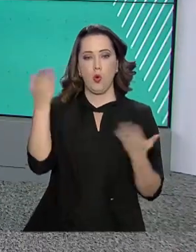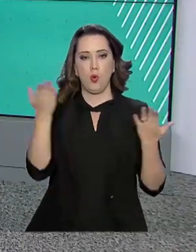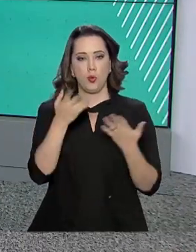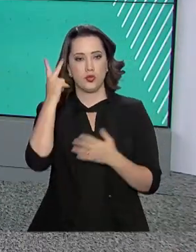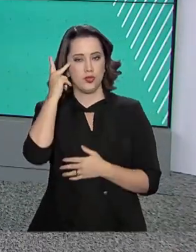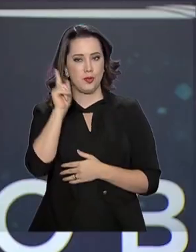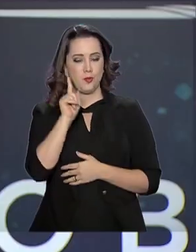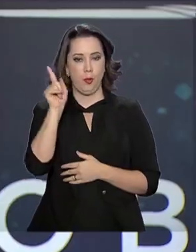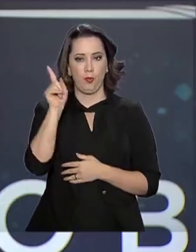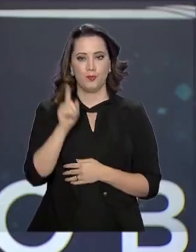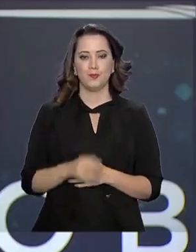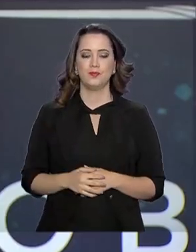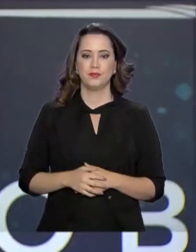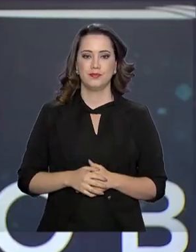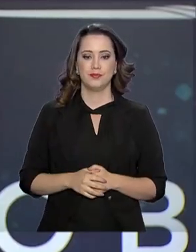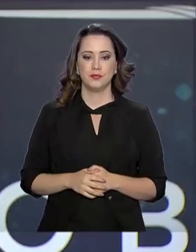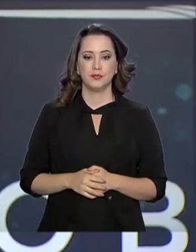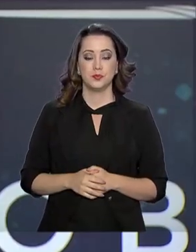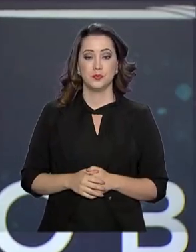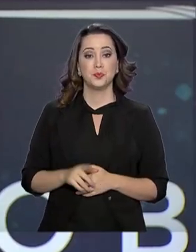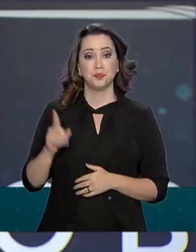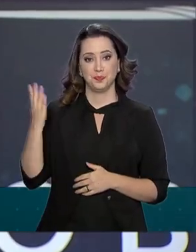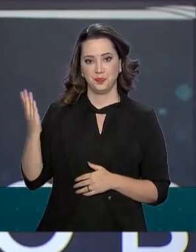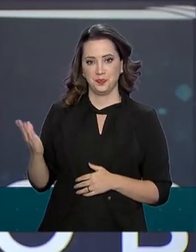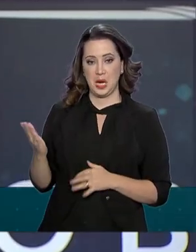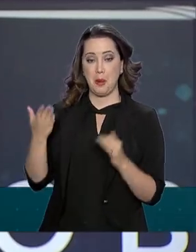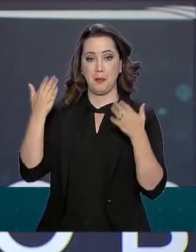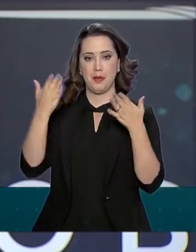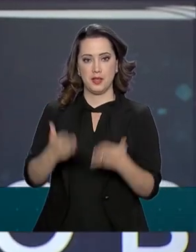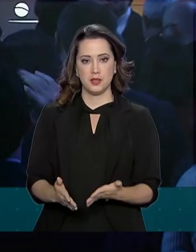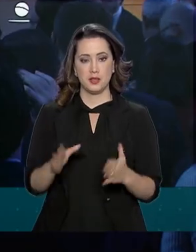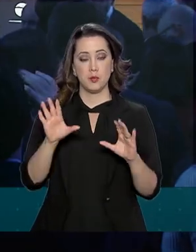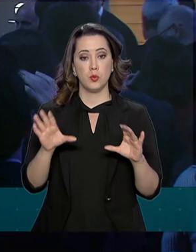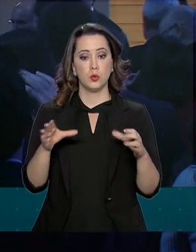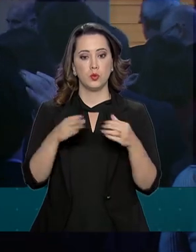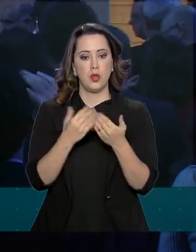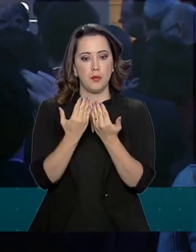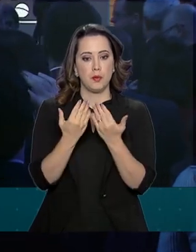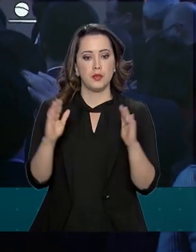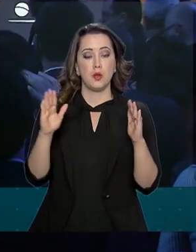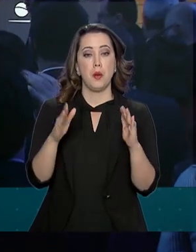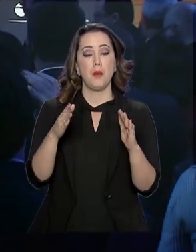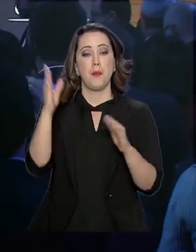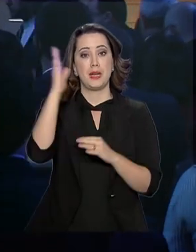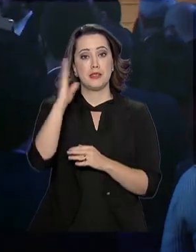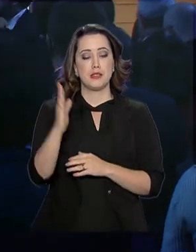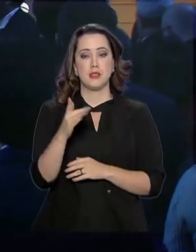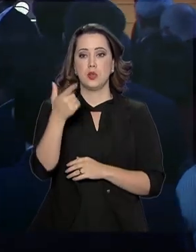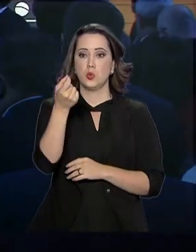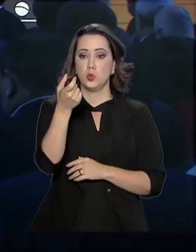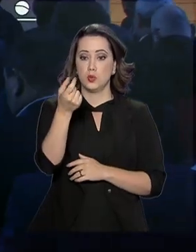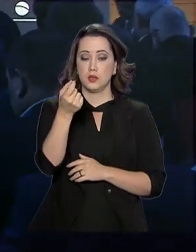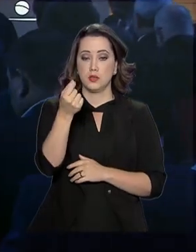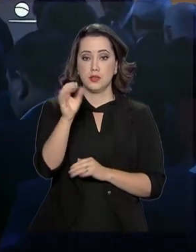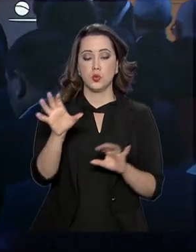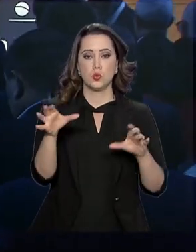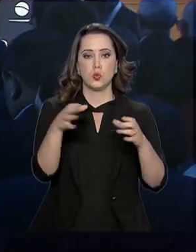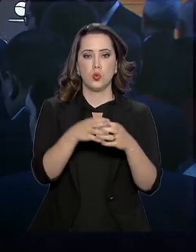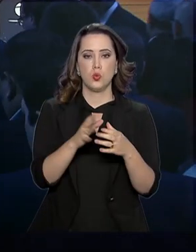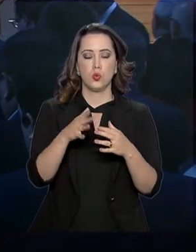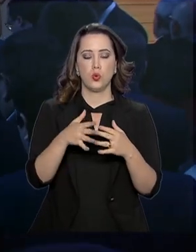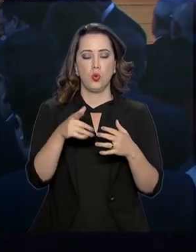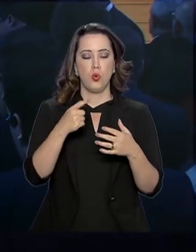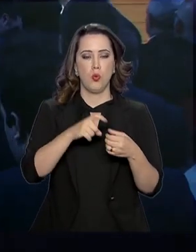Paulo. O vice-presidente participou do lançamento do Instituto Brasil 200, uma organização independente,